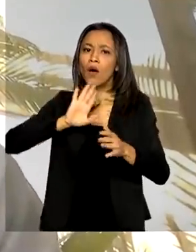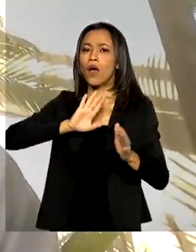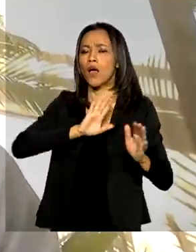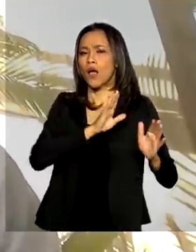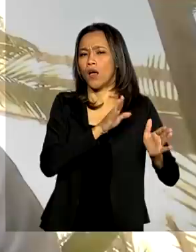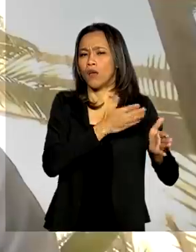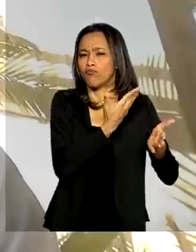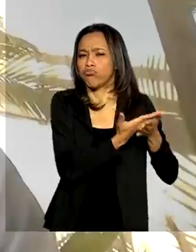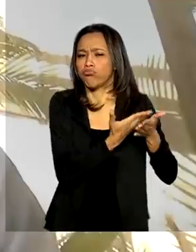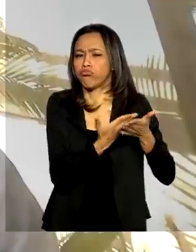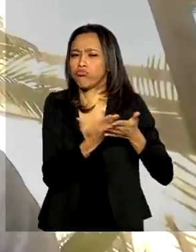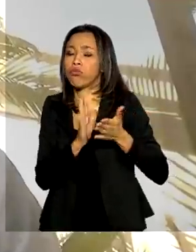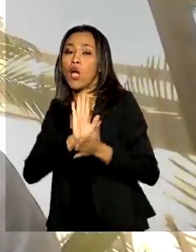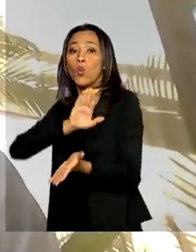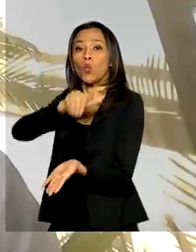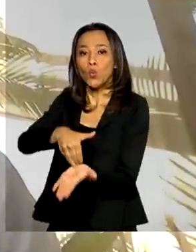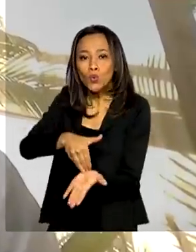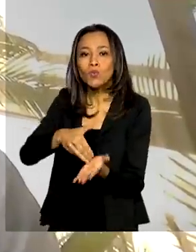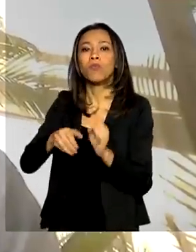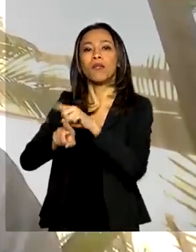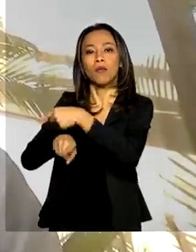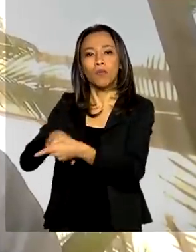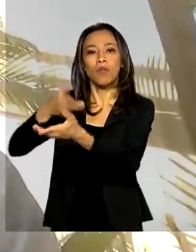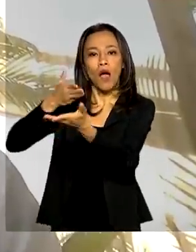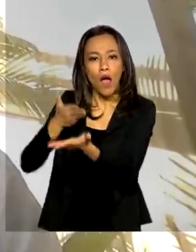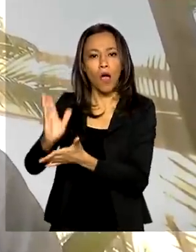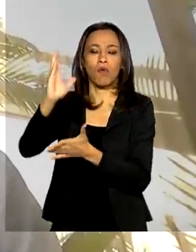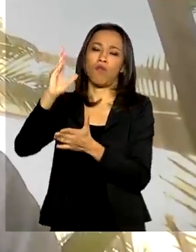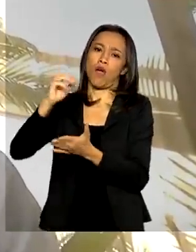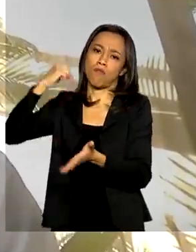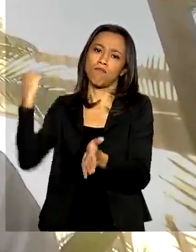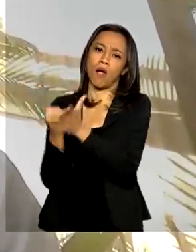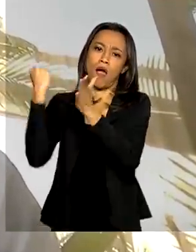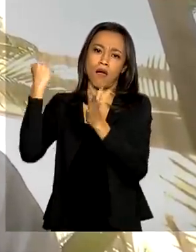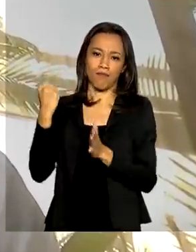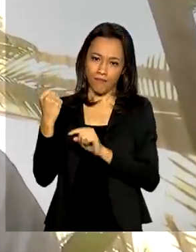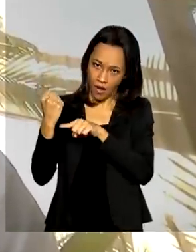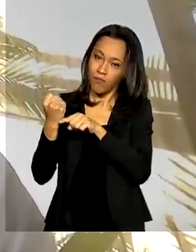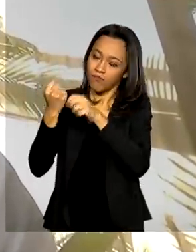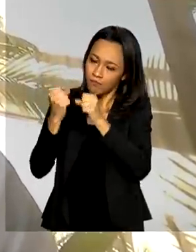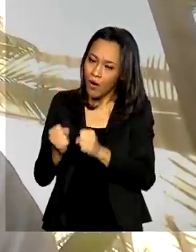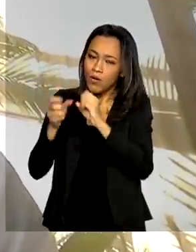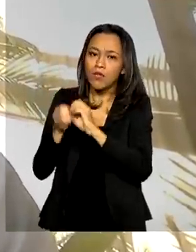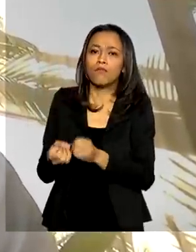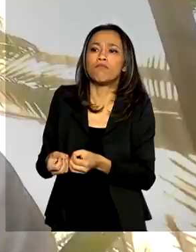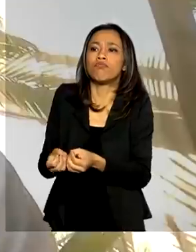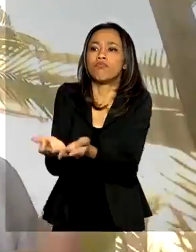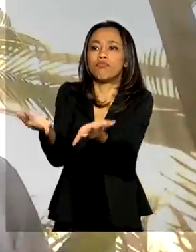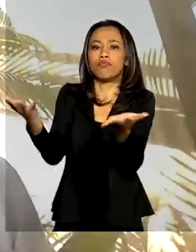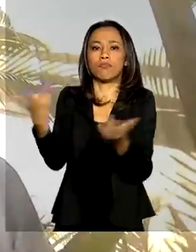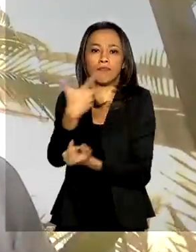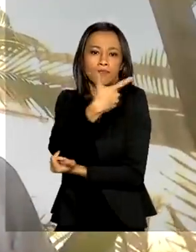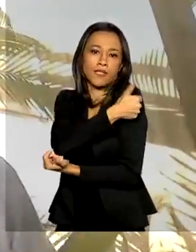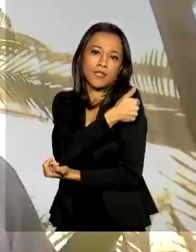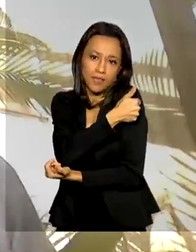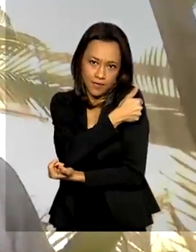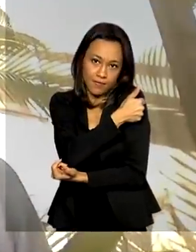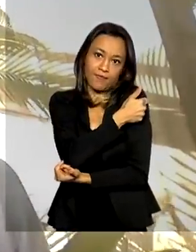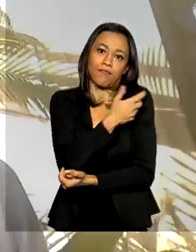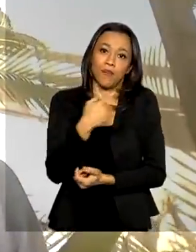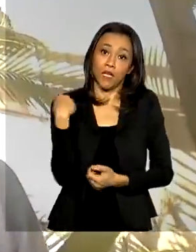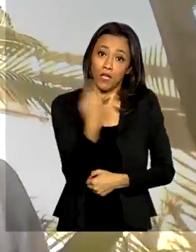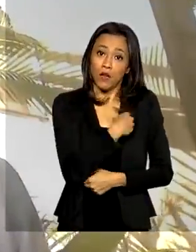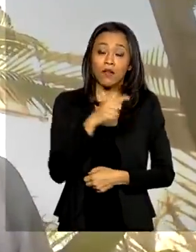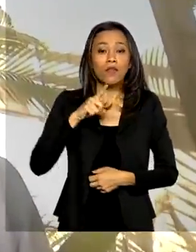estudo que é conduzido antes da aprovação de um registro para que uma vacina possa ser disponibilizada no mercado. Para que a gente tenha uma